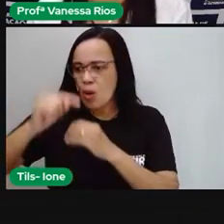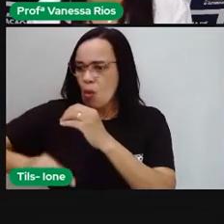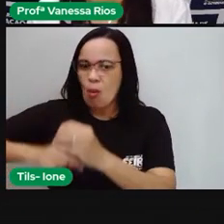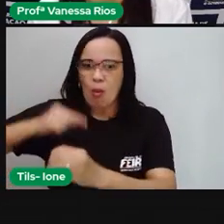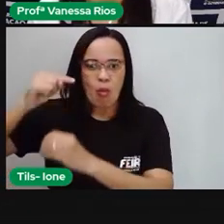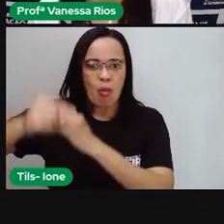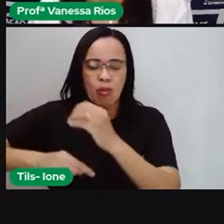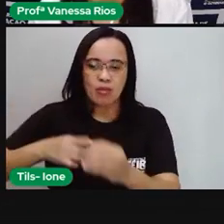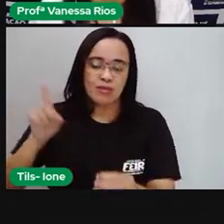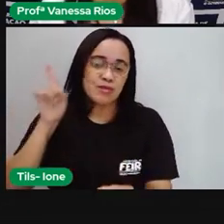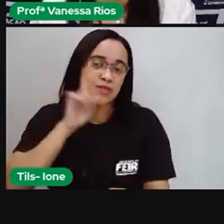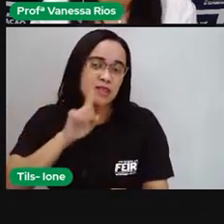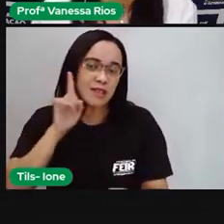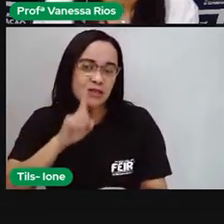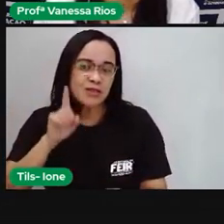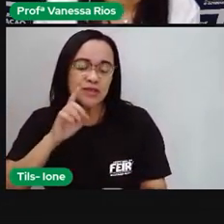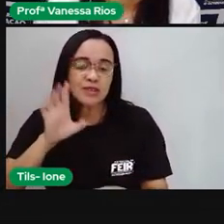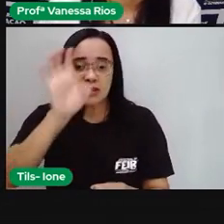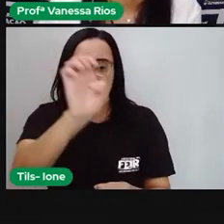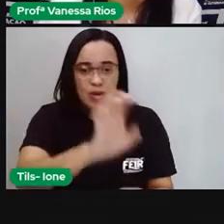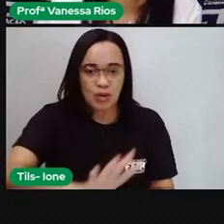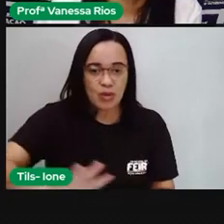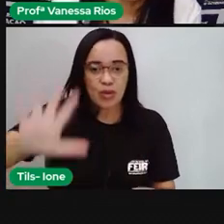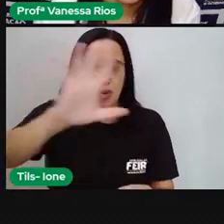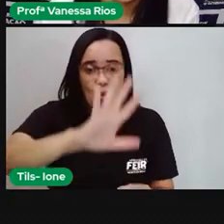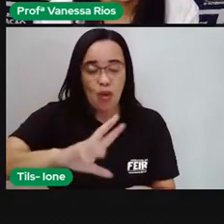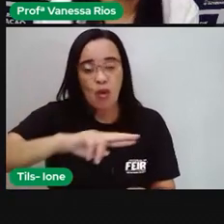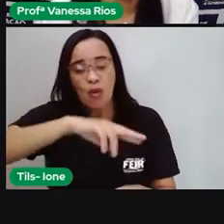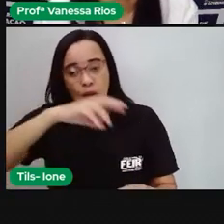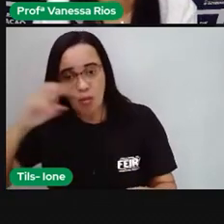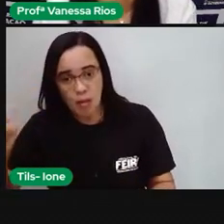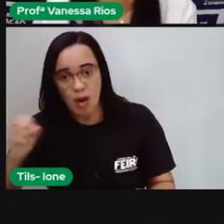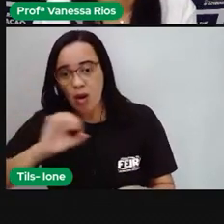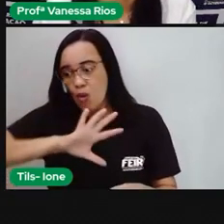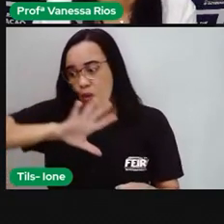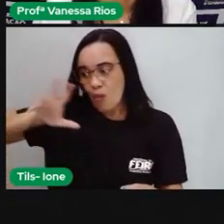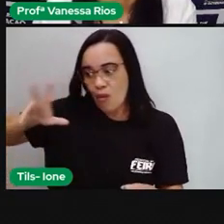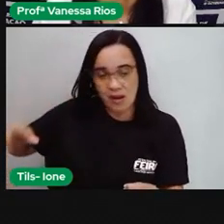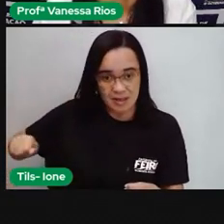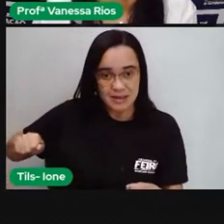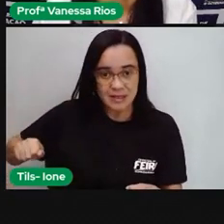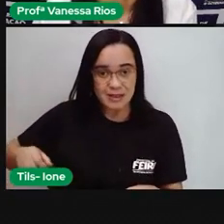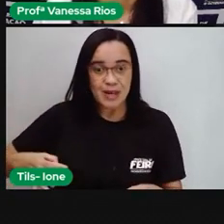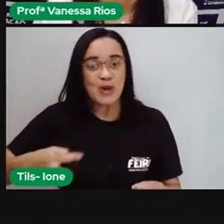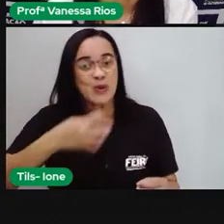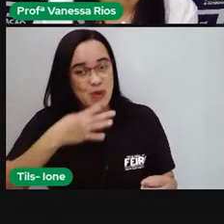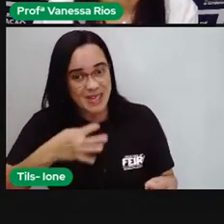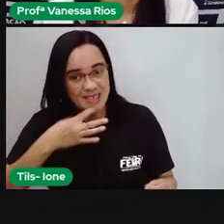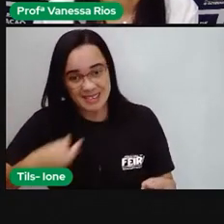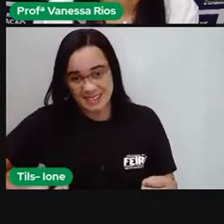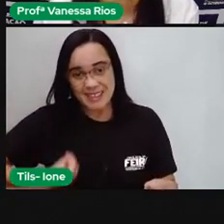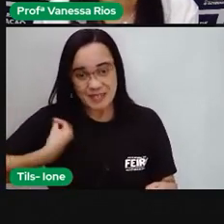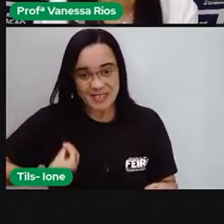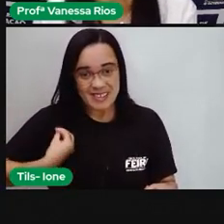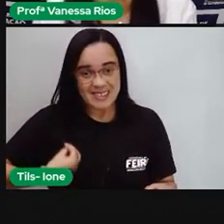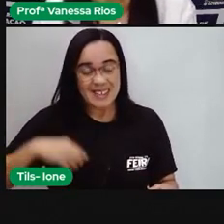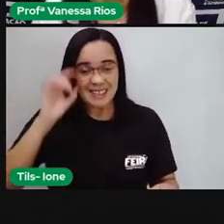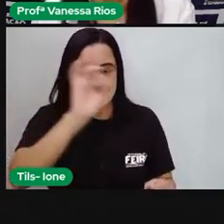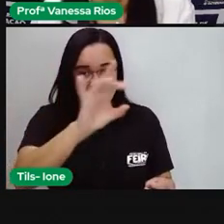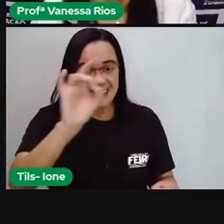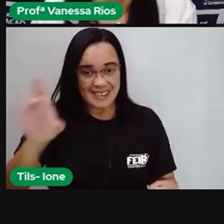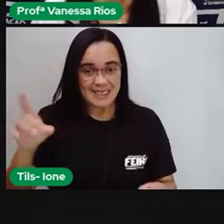até a Europa, eu preciso ir até a África para conhecer aí os modos de vida e saber dos aspectos